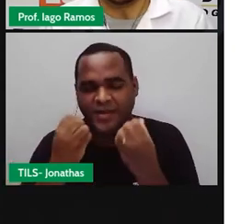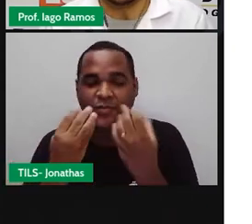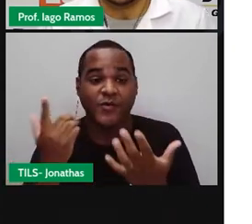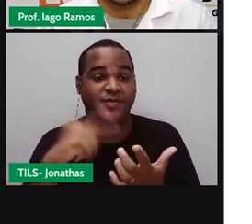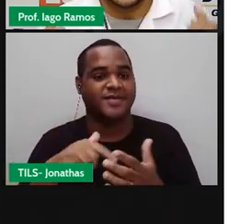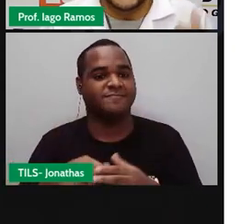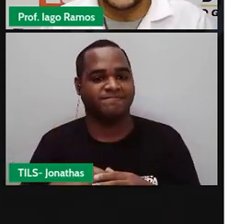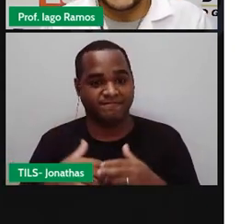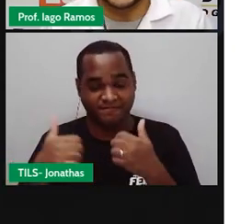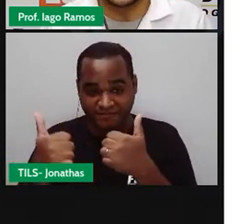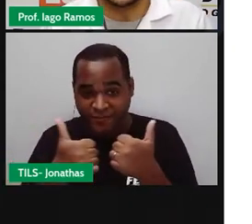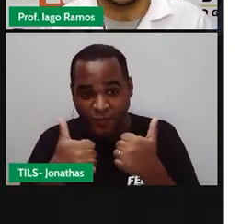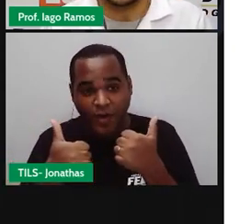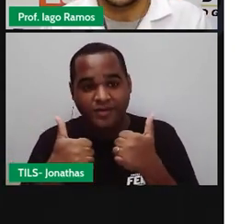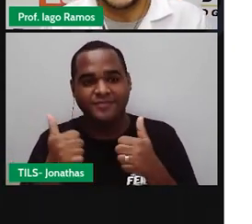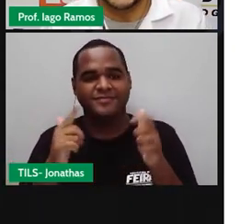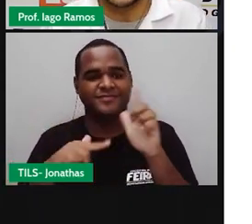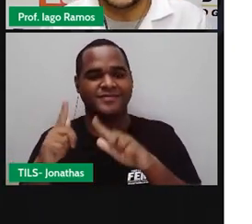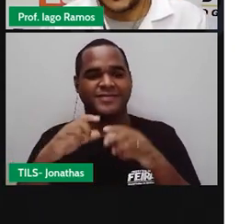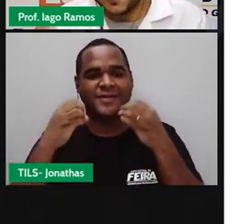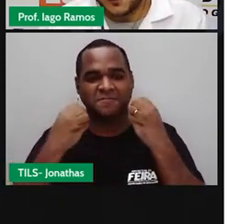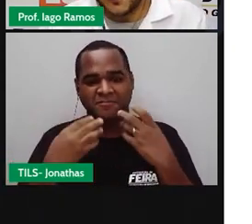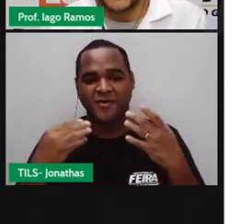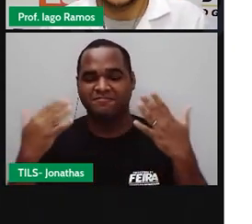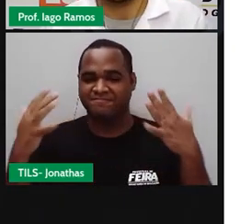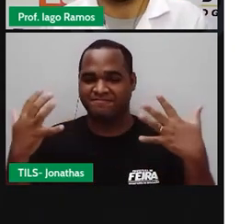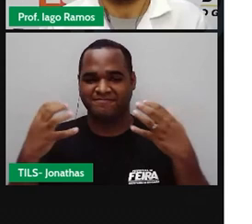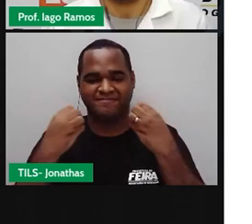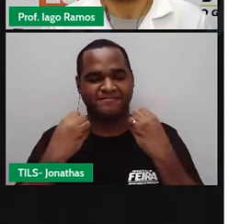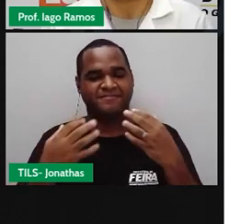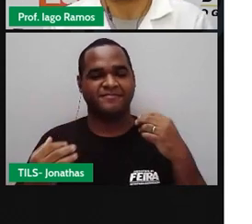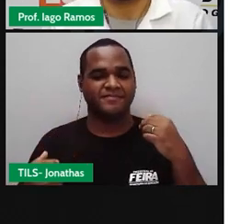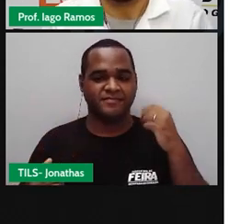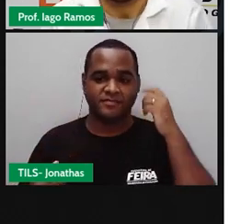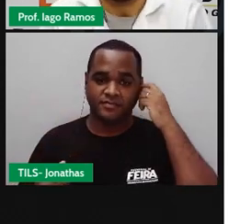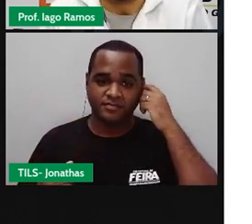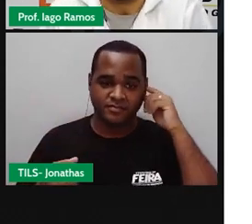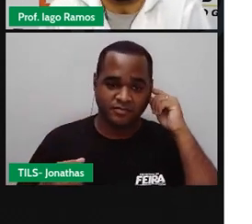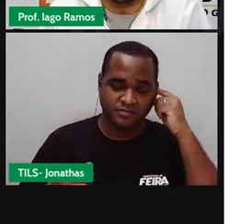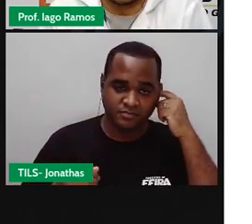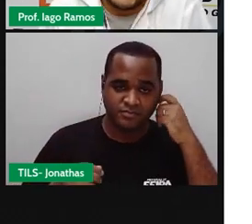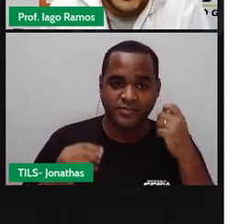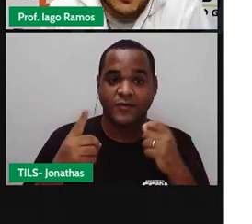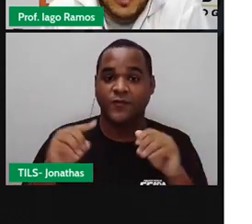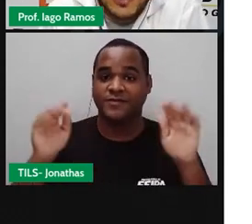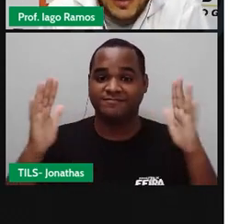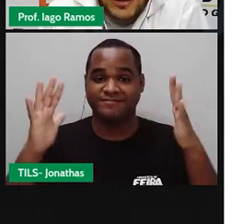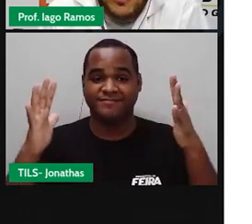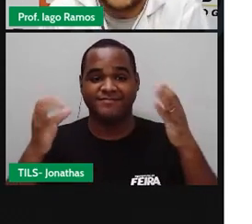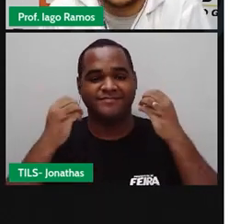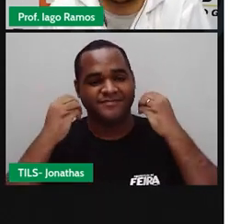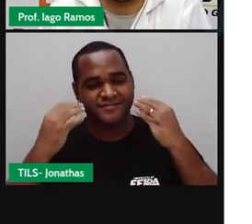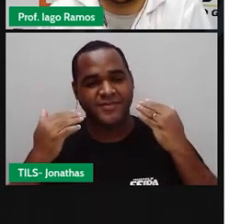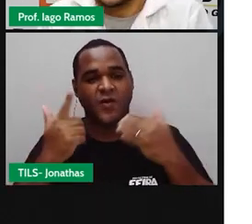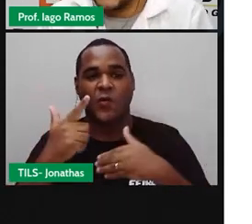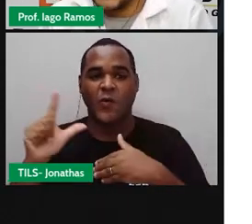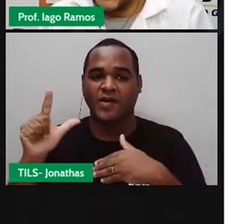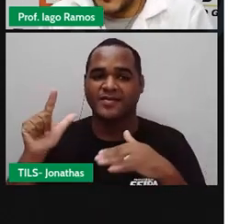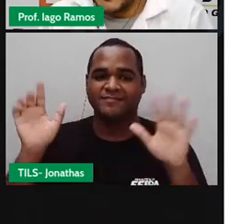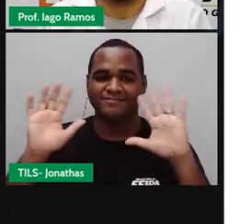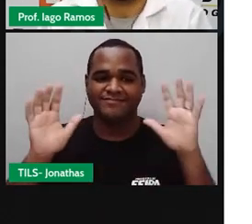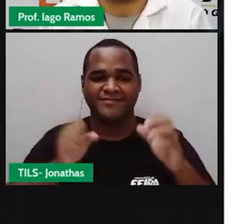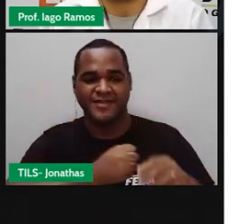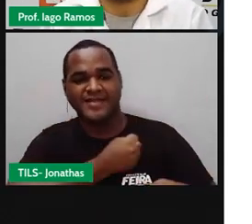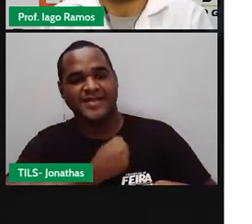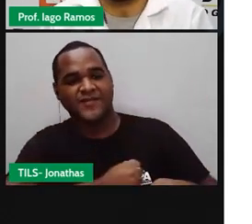Tá bom? Belezinha? Bacana? Bom, é isso aí. Vou me despedindo dessa aula. Já com muita